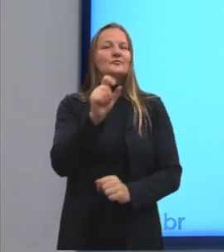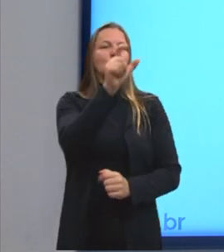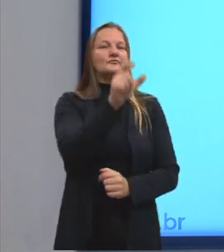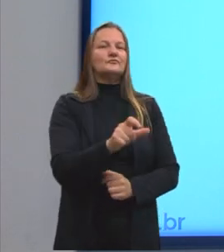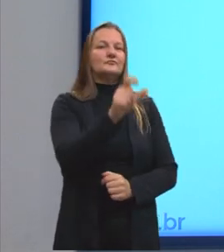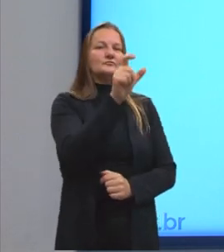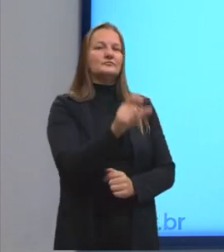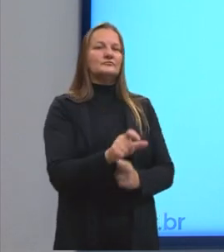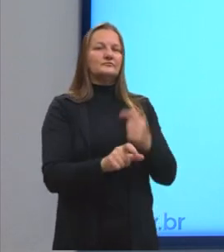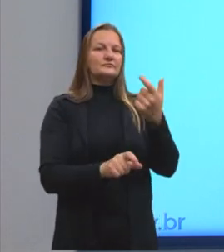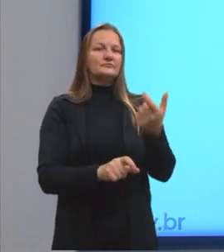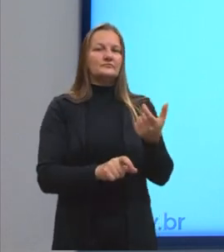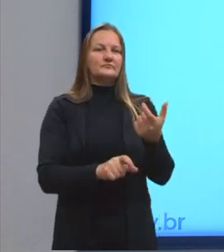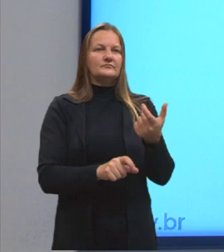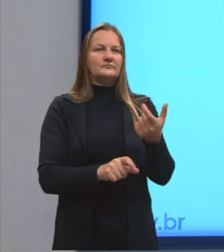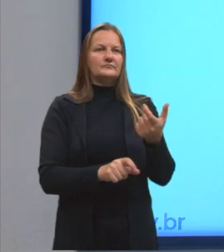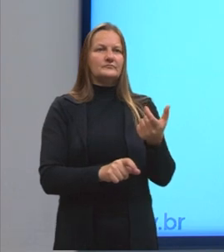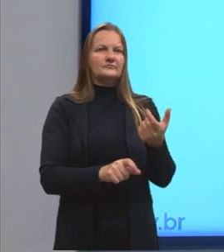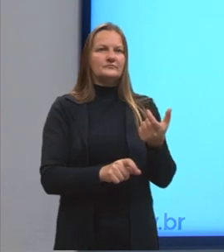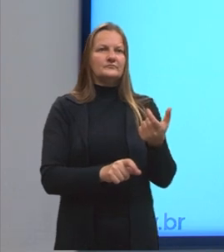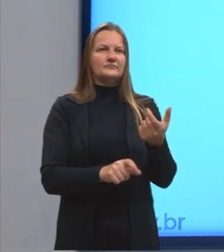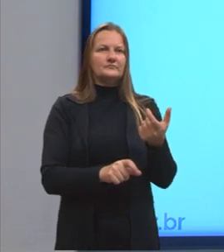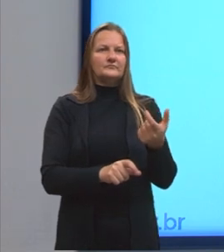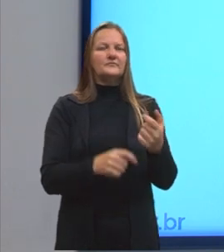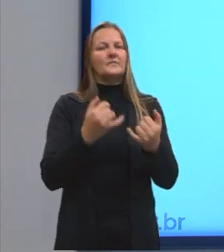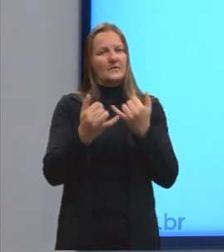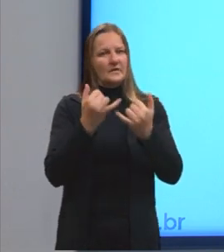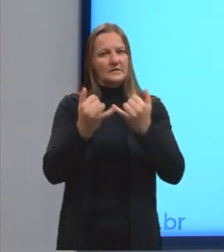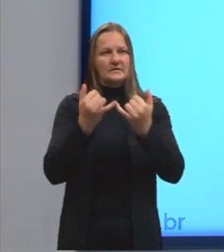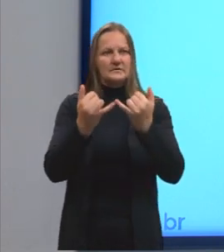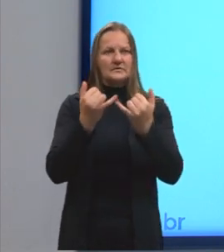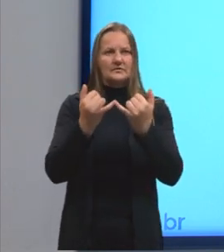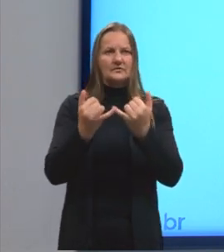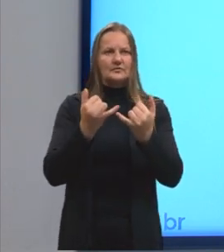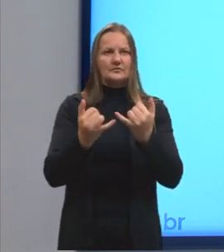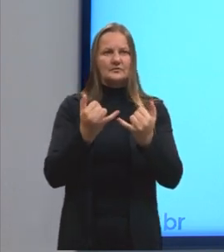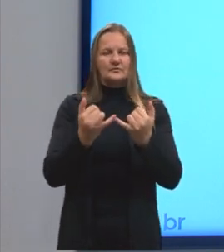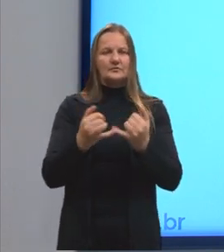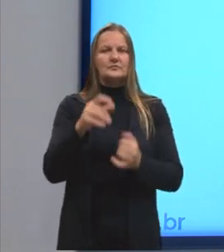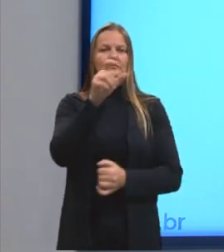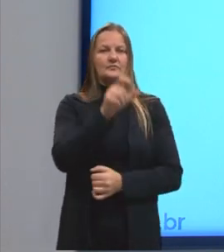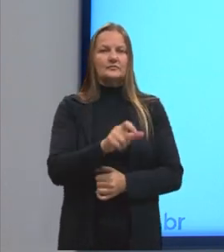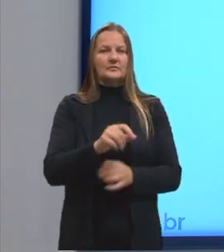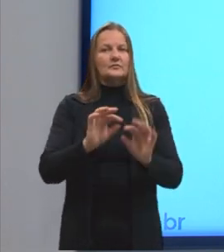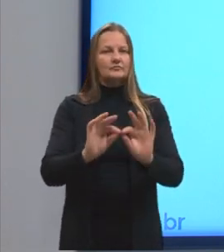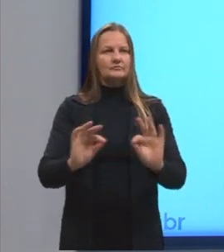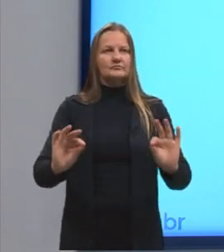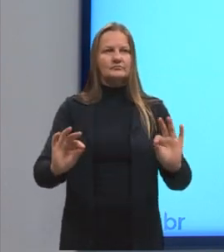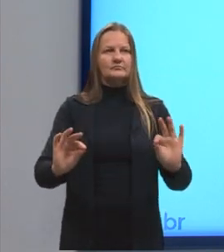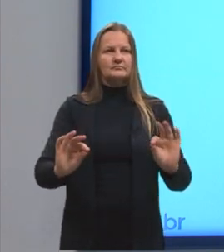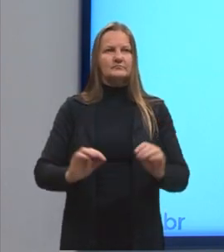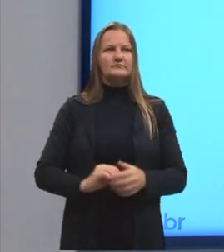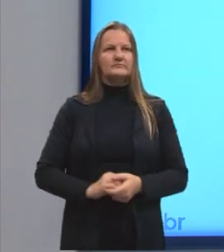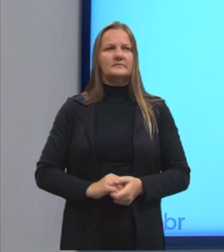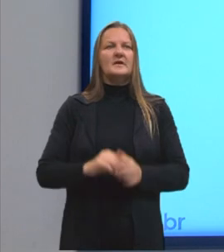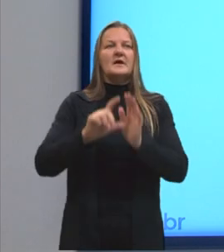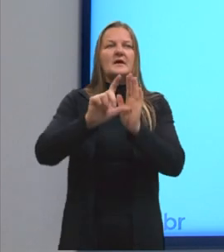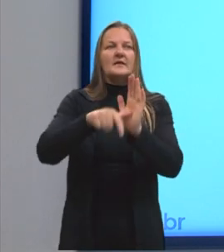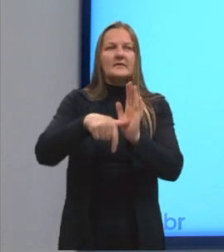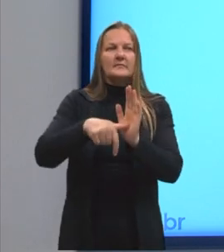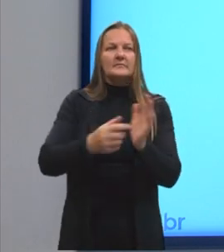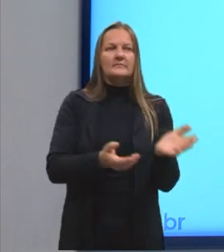ali da nossa oração? Os exercícios. A gente tem aqui um sujeito simples. Depois,